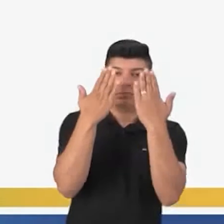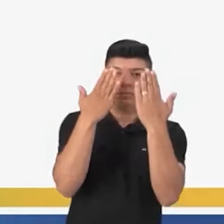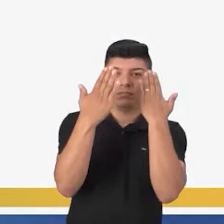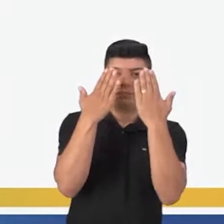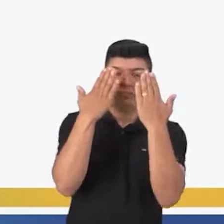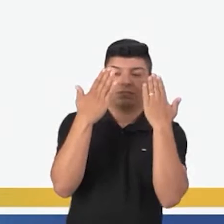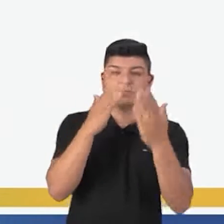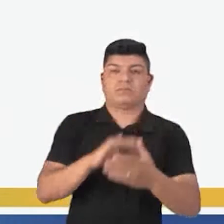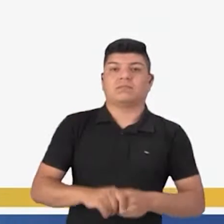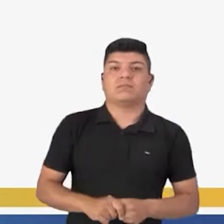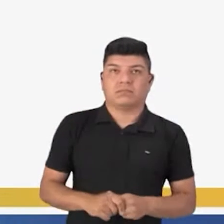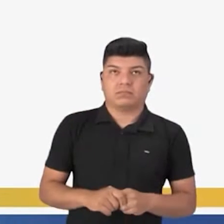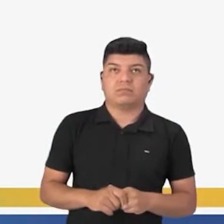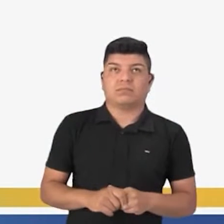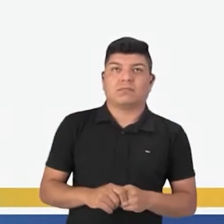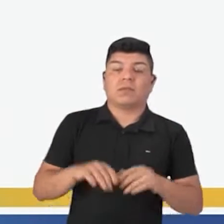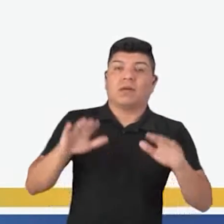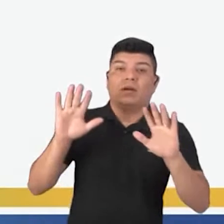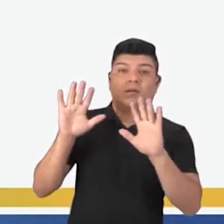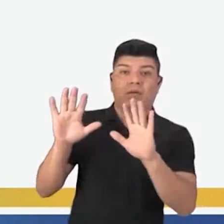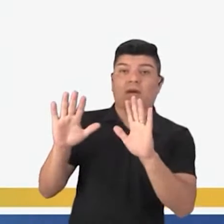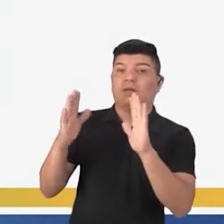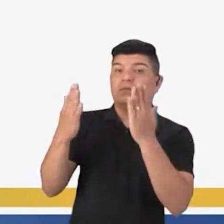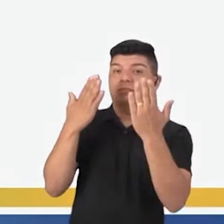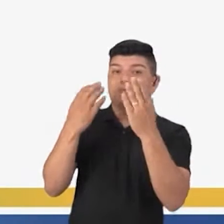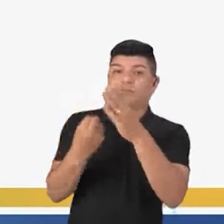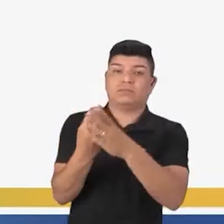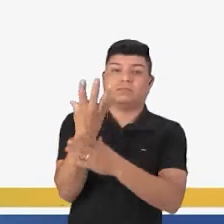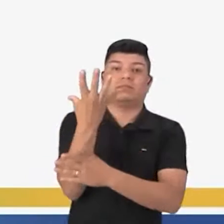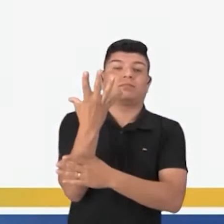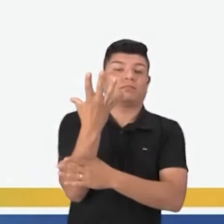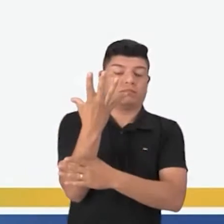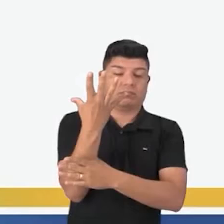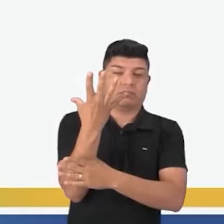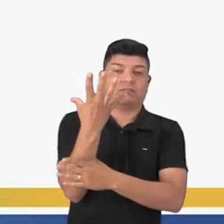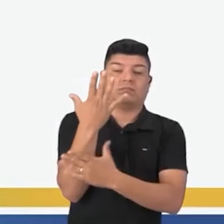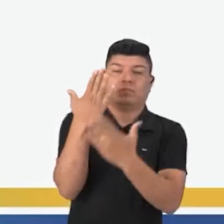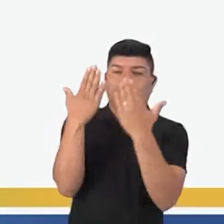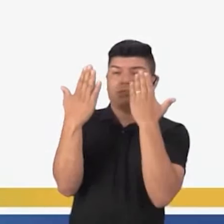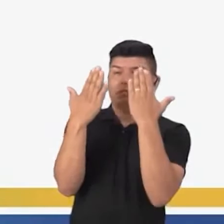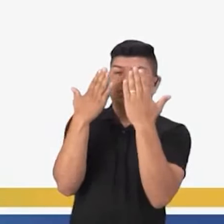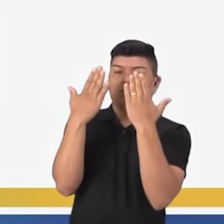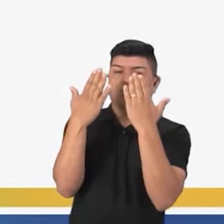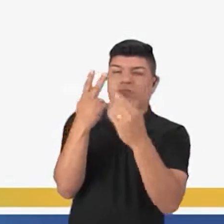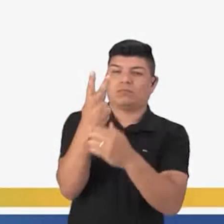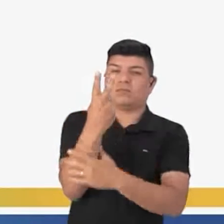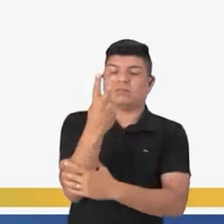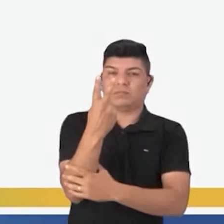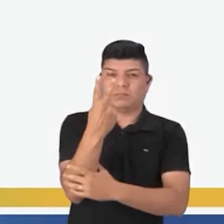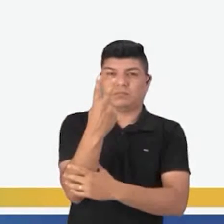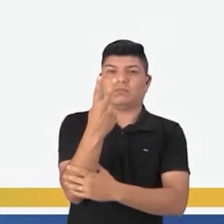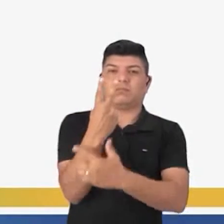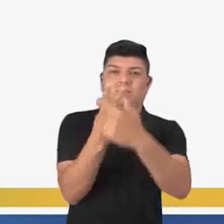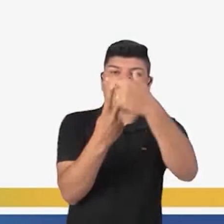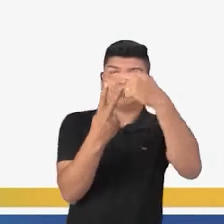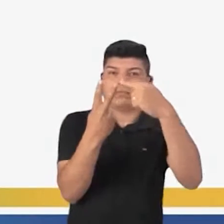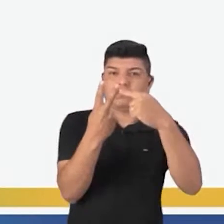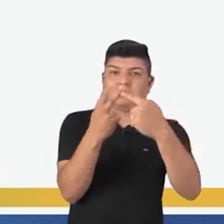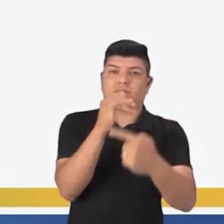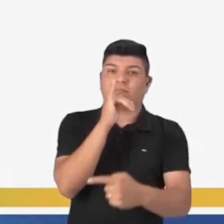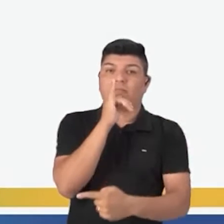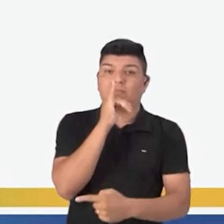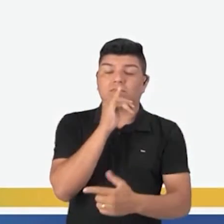comparação. Tais operadores constroem uma comparação entre duas sentenças.